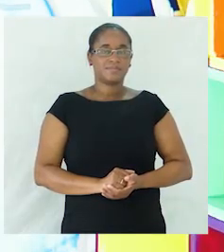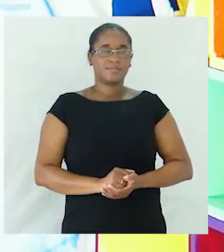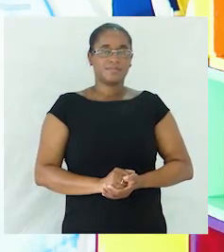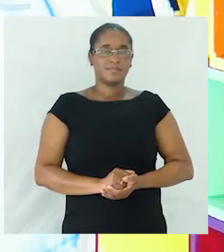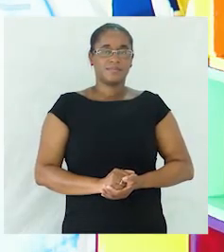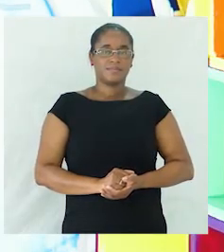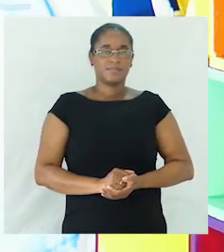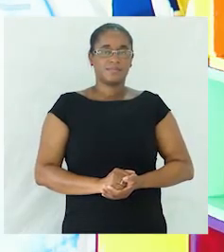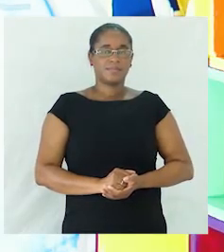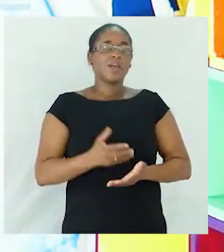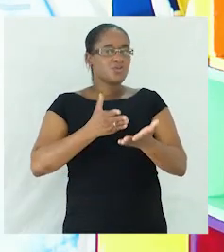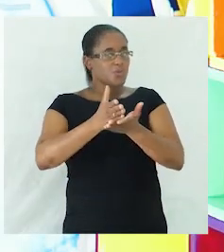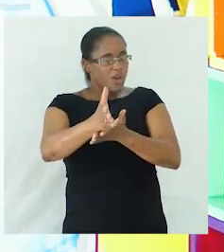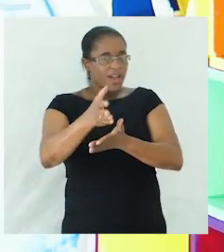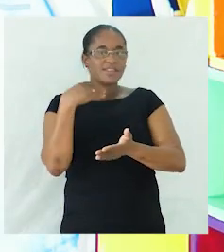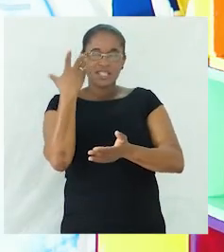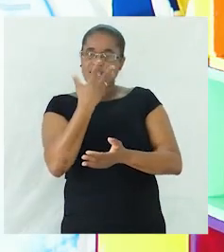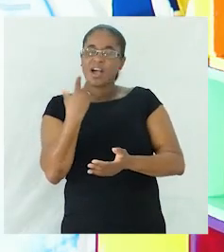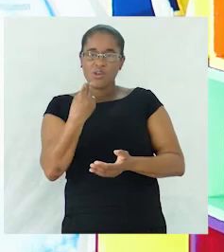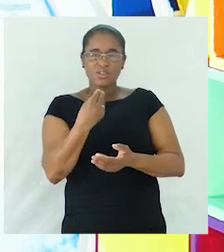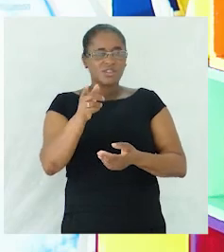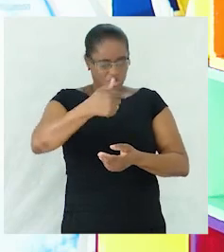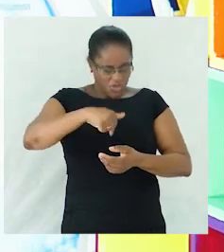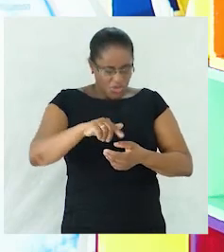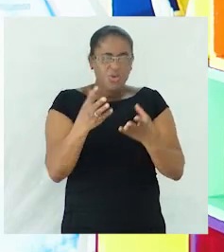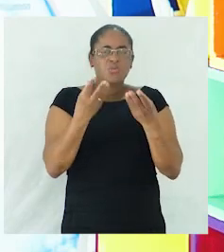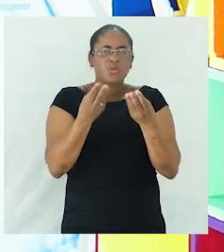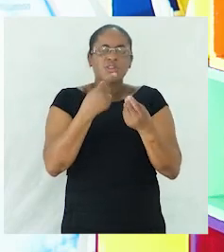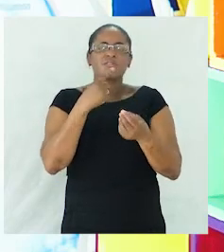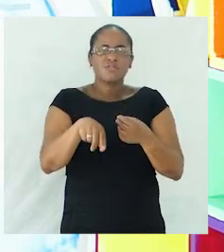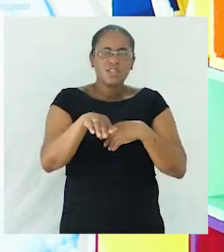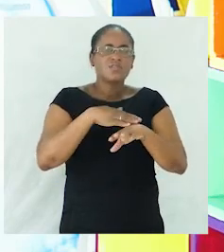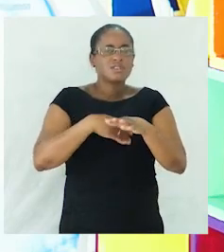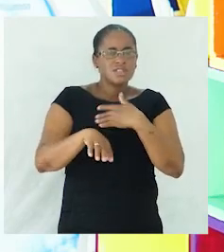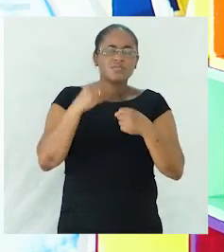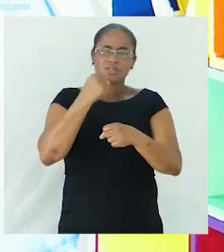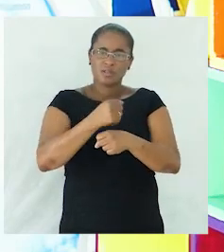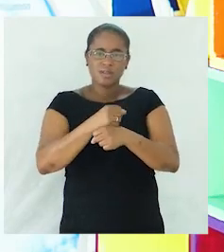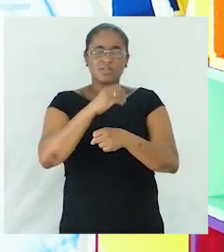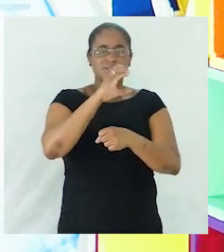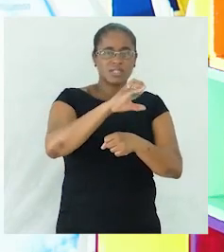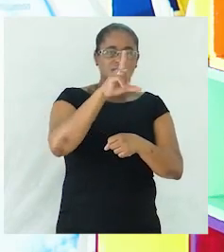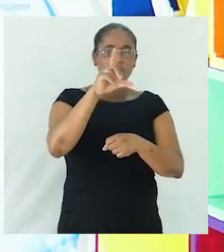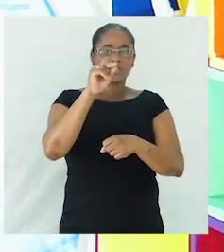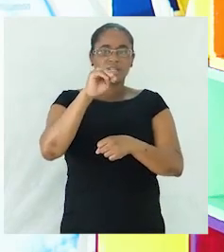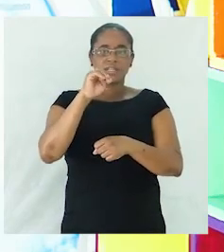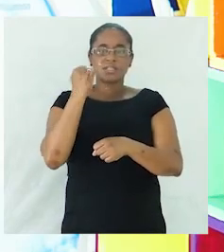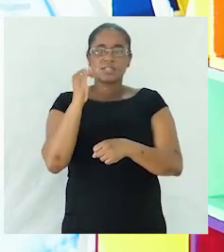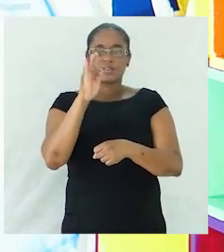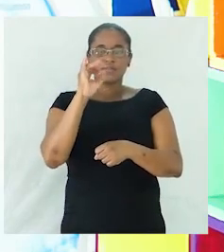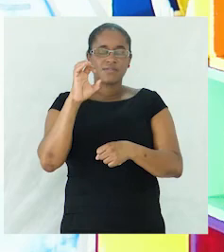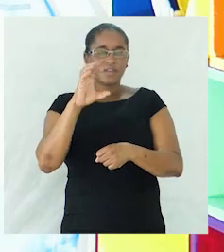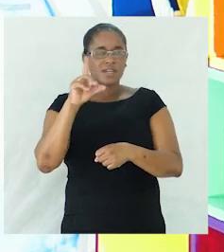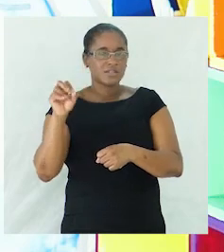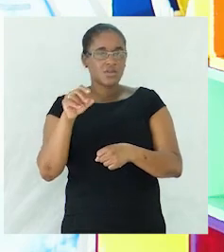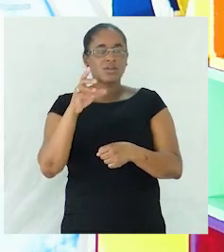durante as aulas nós muitas vezes fazemos exercícios de classificação morfológica das palavras então o que é